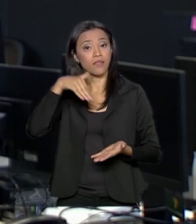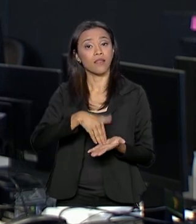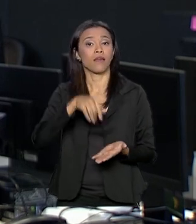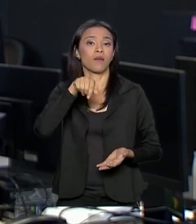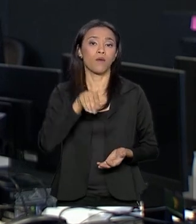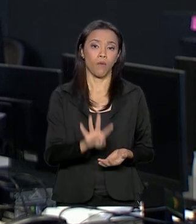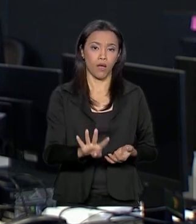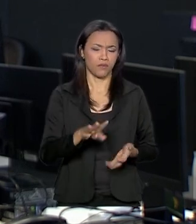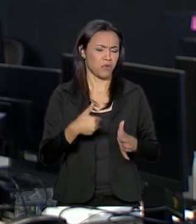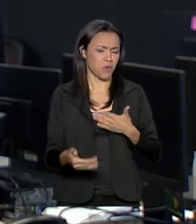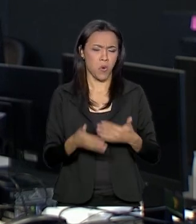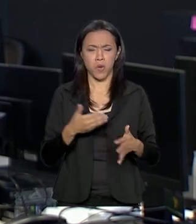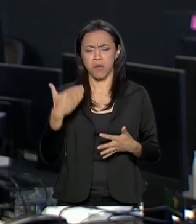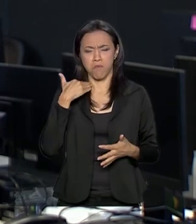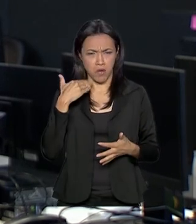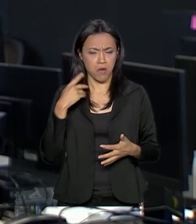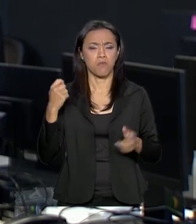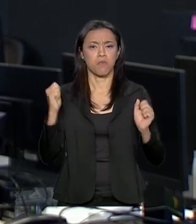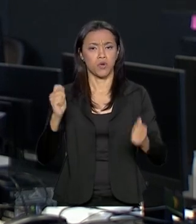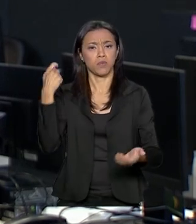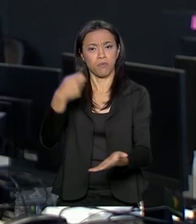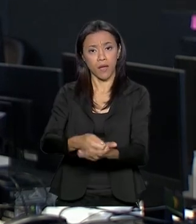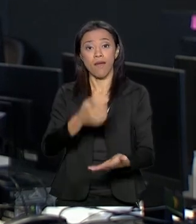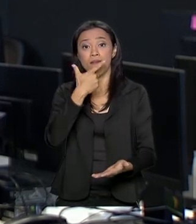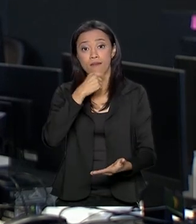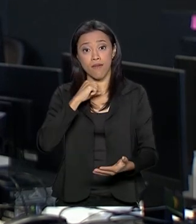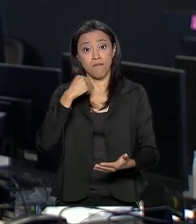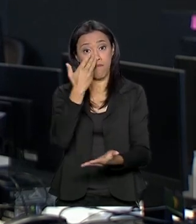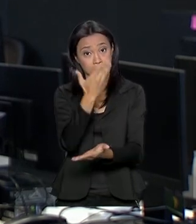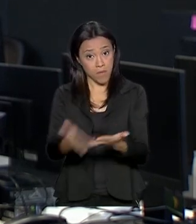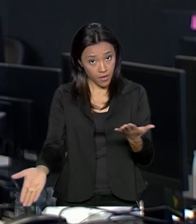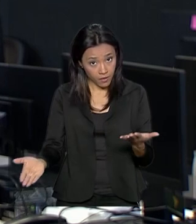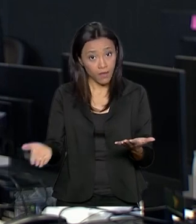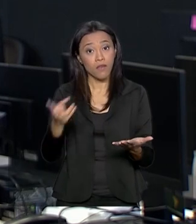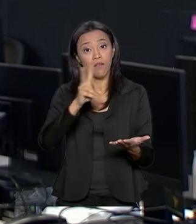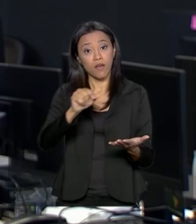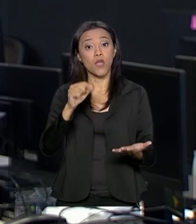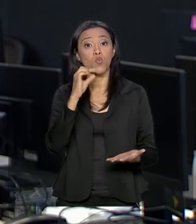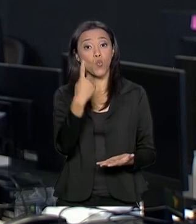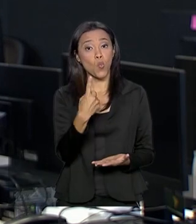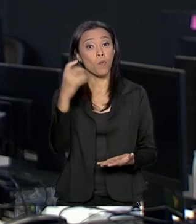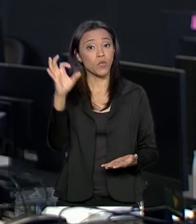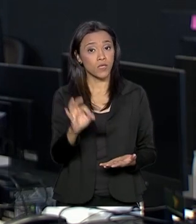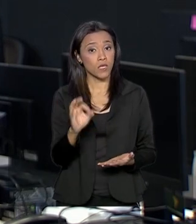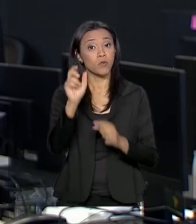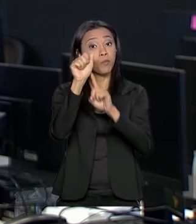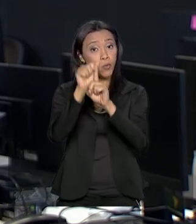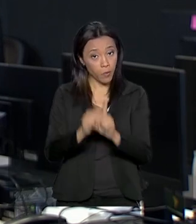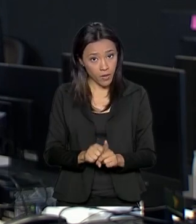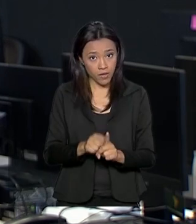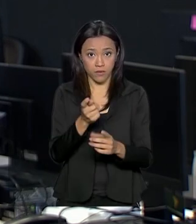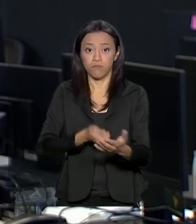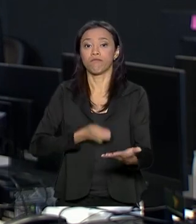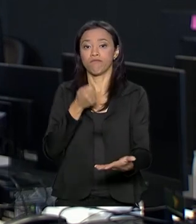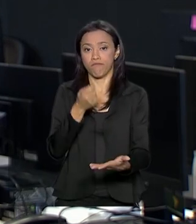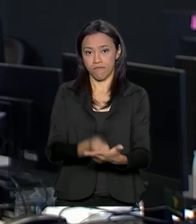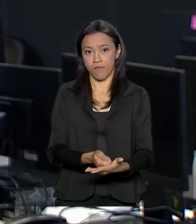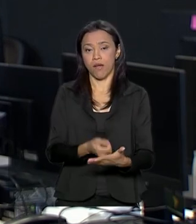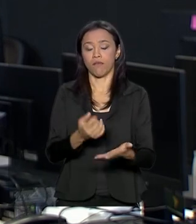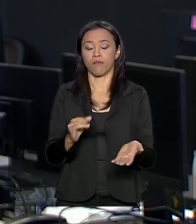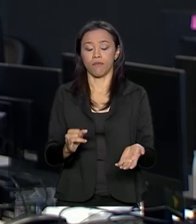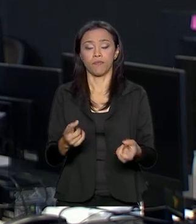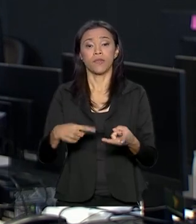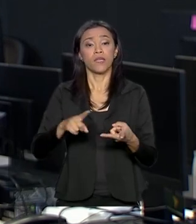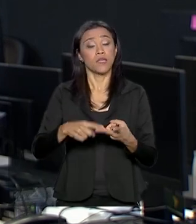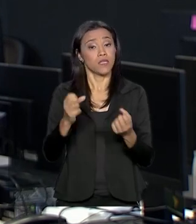quitado em qualquer banco. Quem perder o prazo terá de pagar multa de 1% ao mês. Neste ano, o fisco espera receber 5,7 milhões